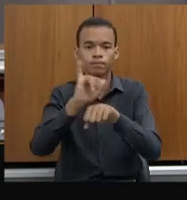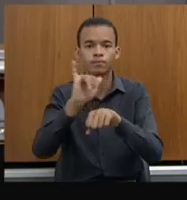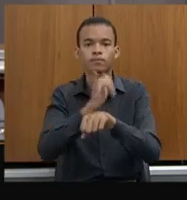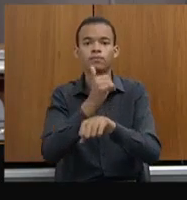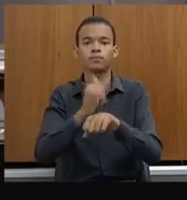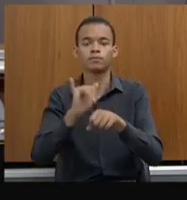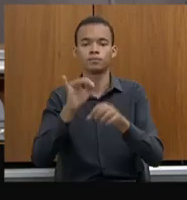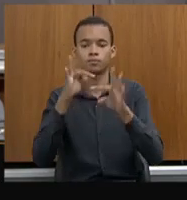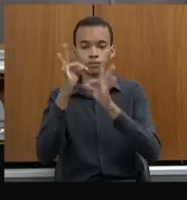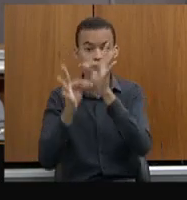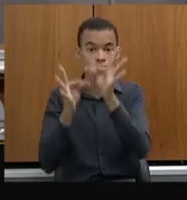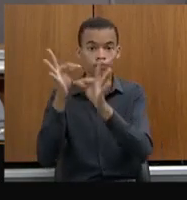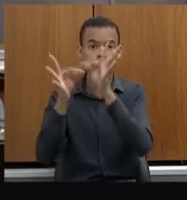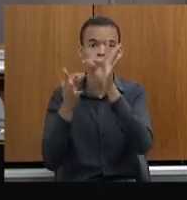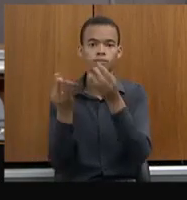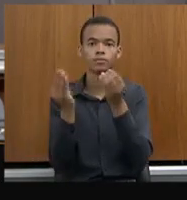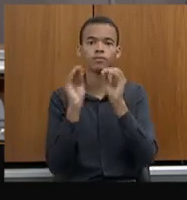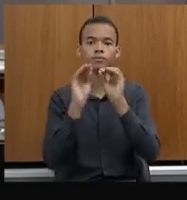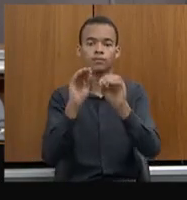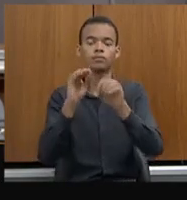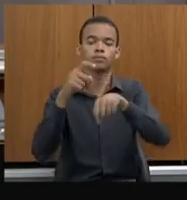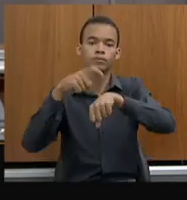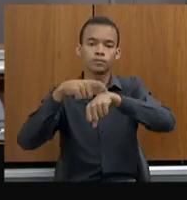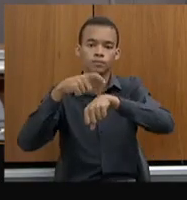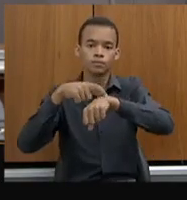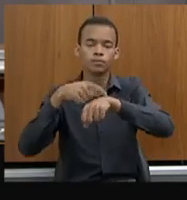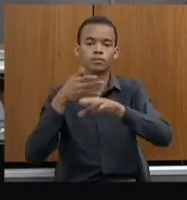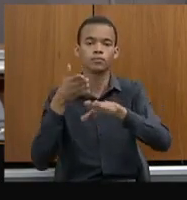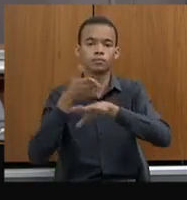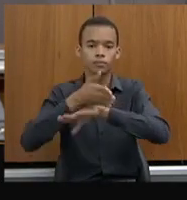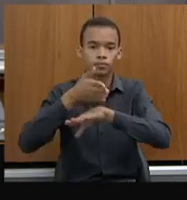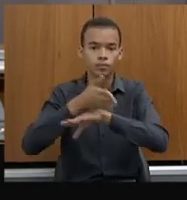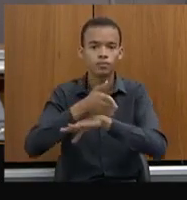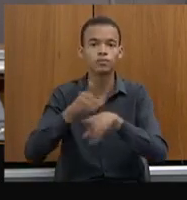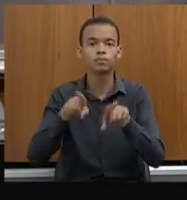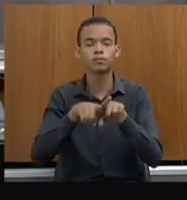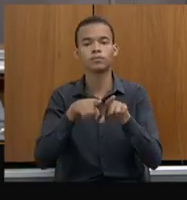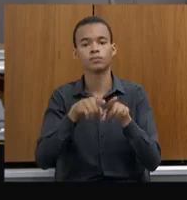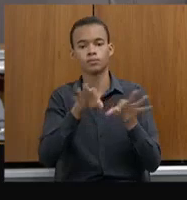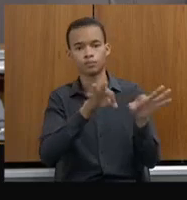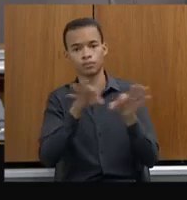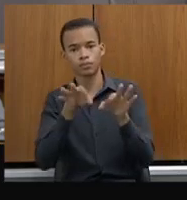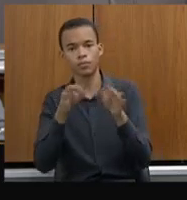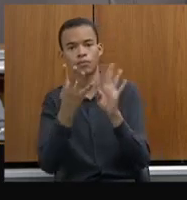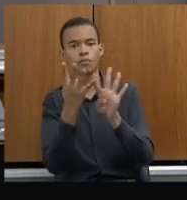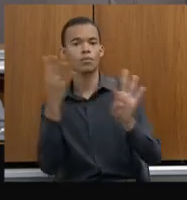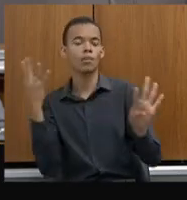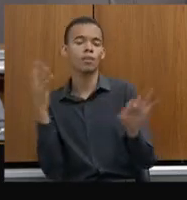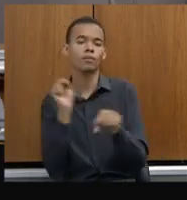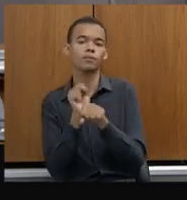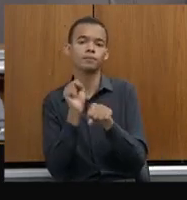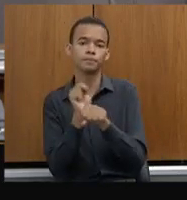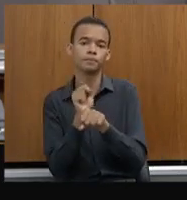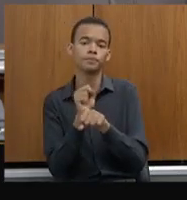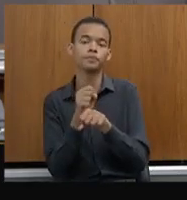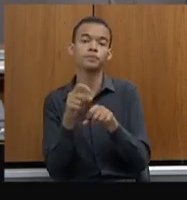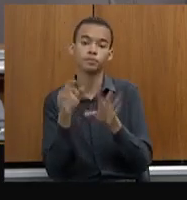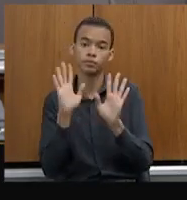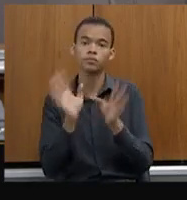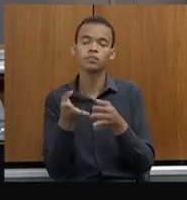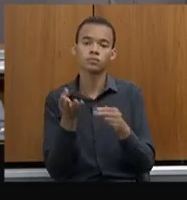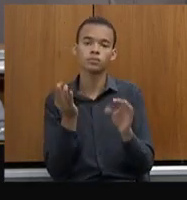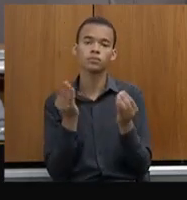tecnologia de marcação de entrada e controle de filas de espera, já implementamos